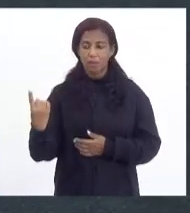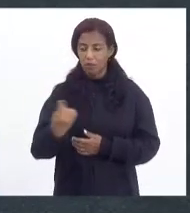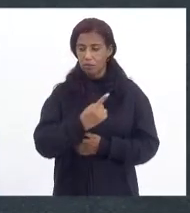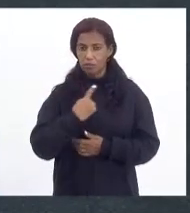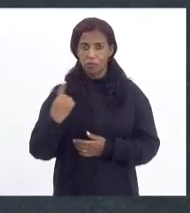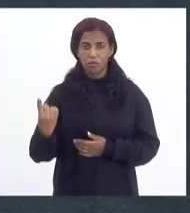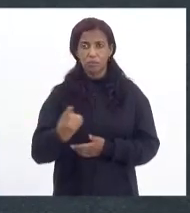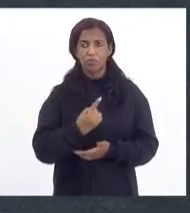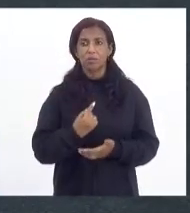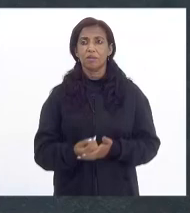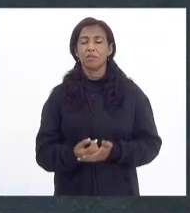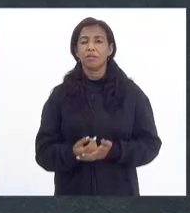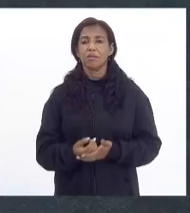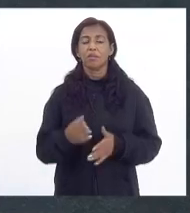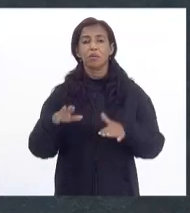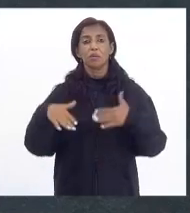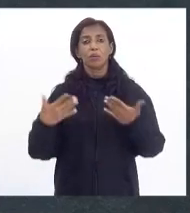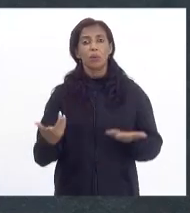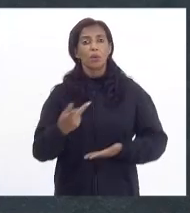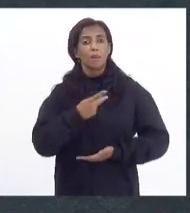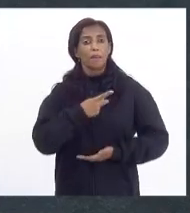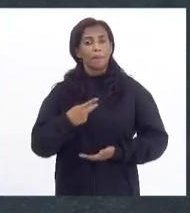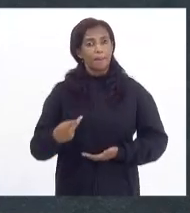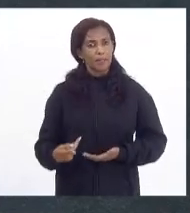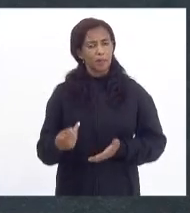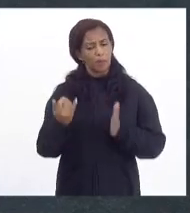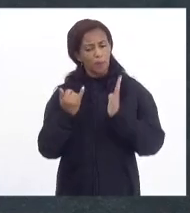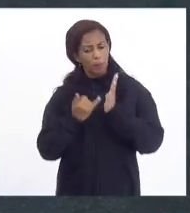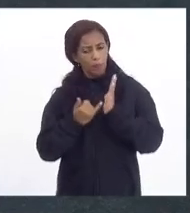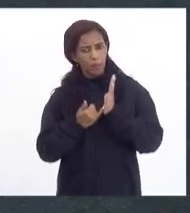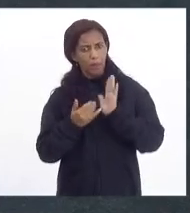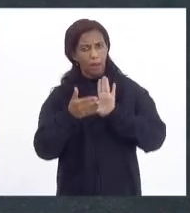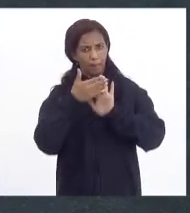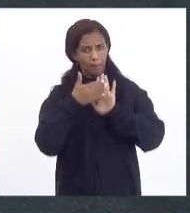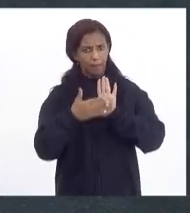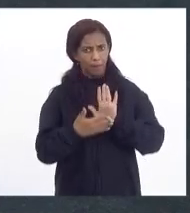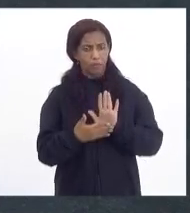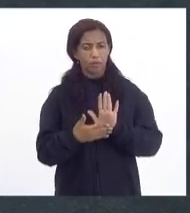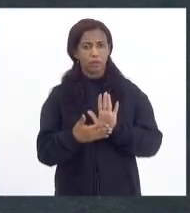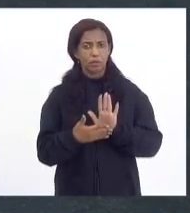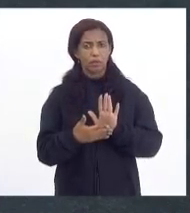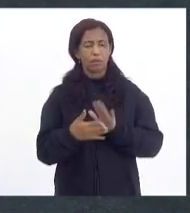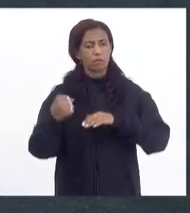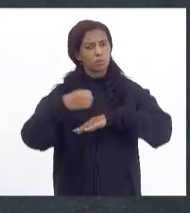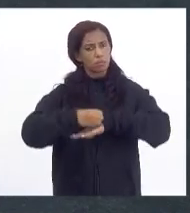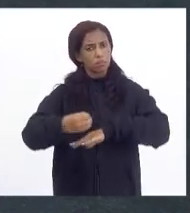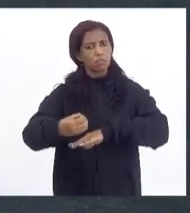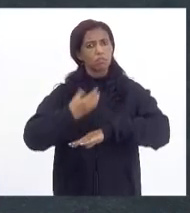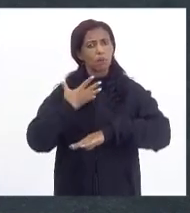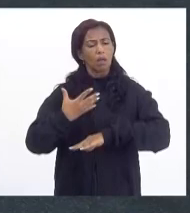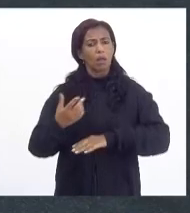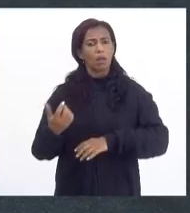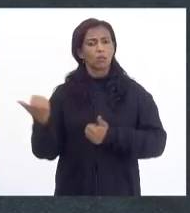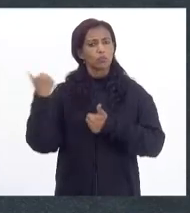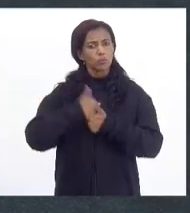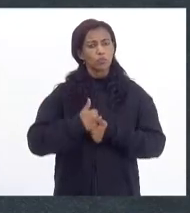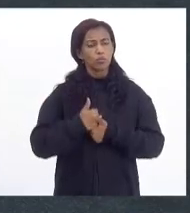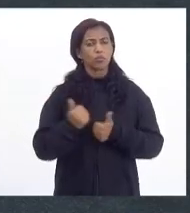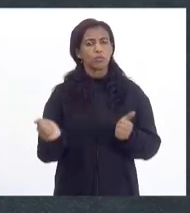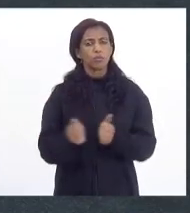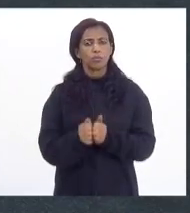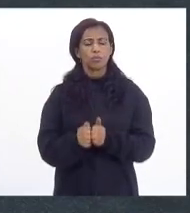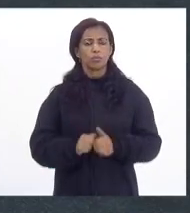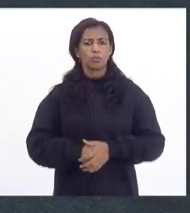nós é que, quando o presidente publicasse a pauta, fosse encaminhado junto o substitutivo.